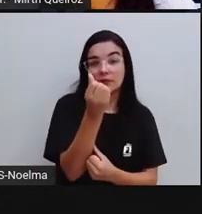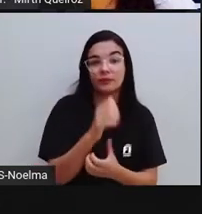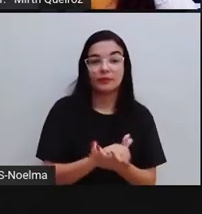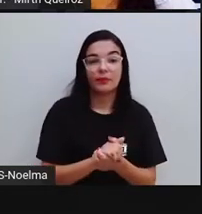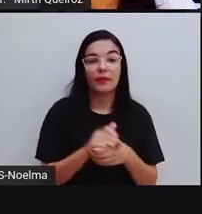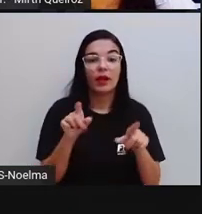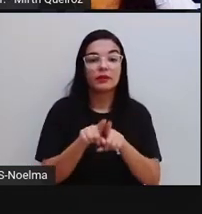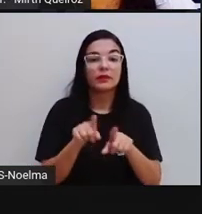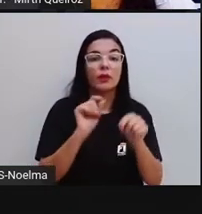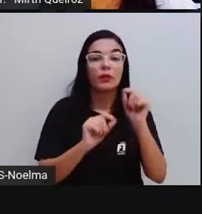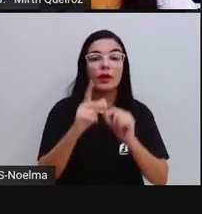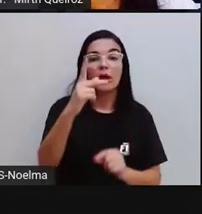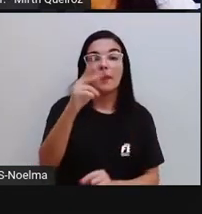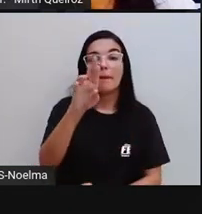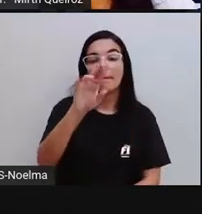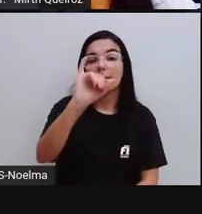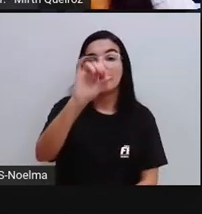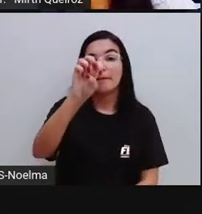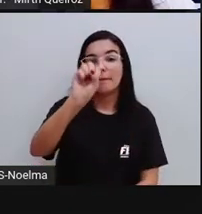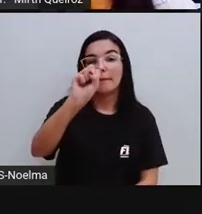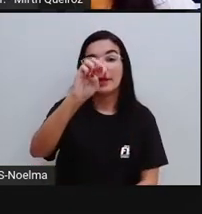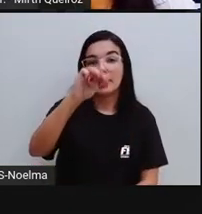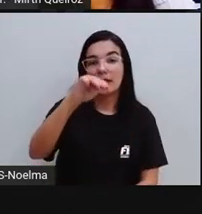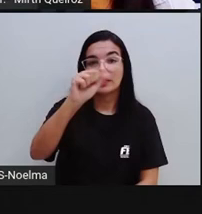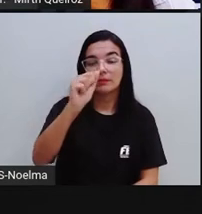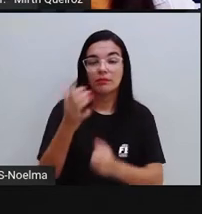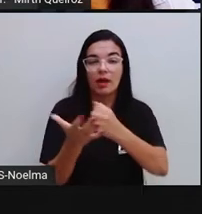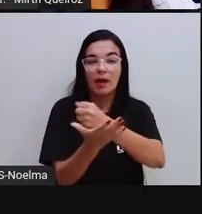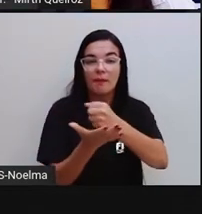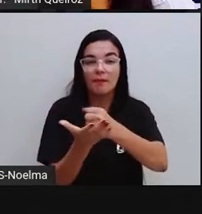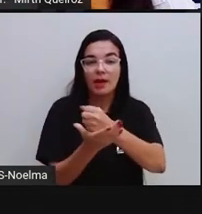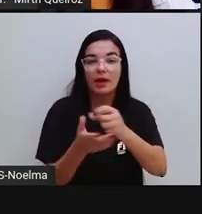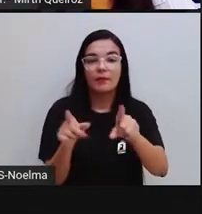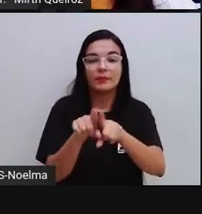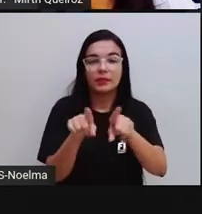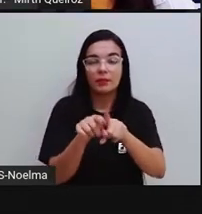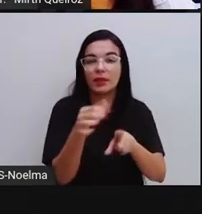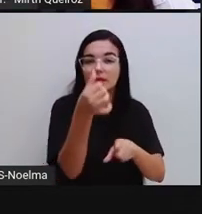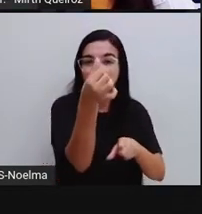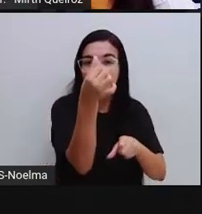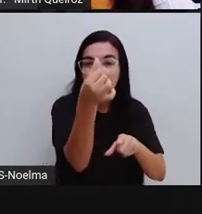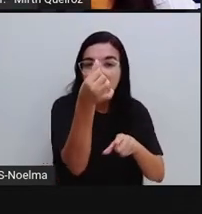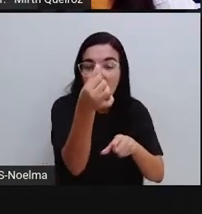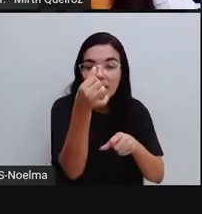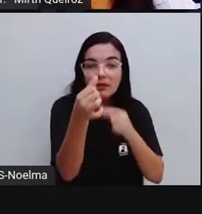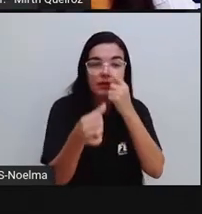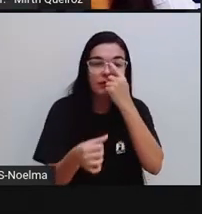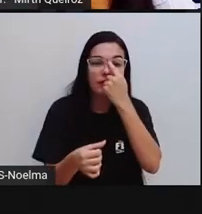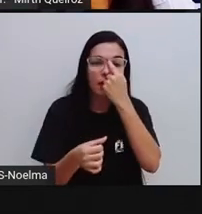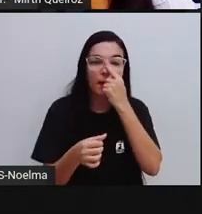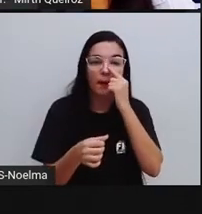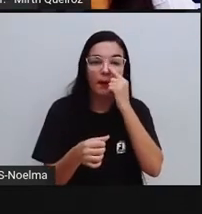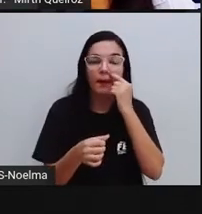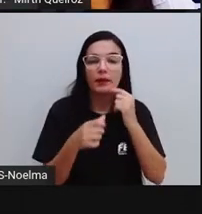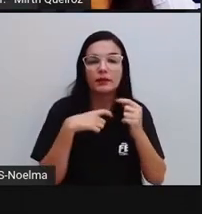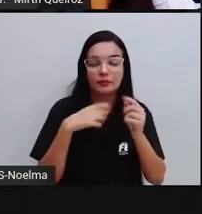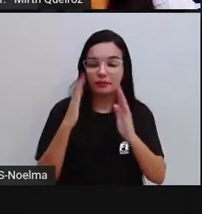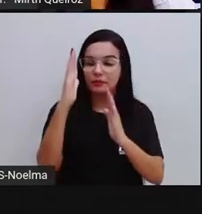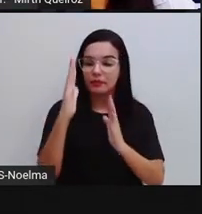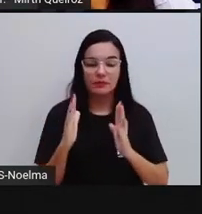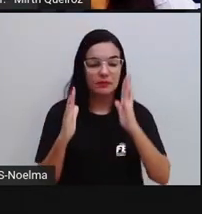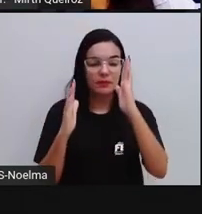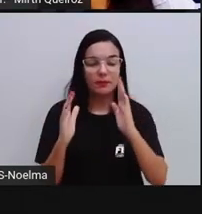Nós temos aqui um prisma de base hexagonal, nesse caso o prisma ele tem seus faces